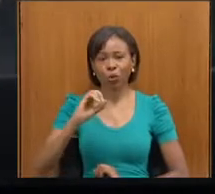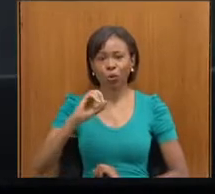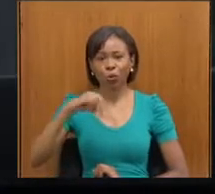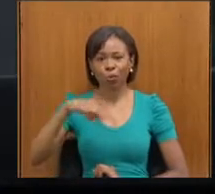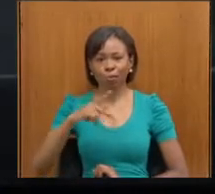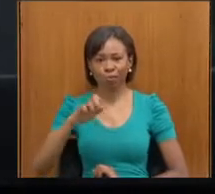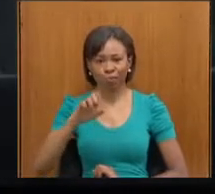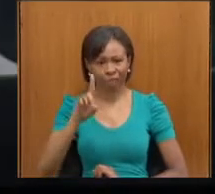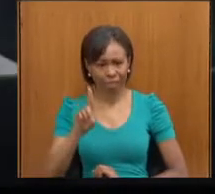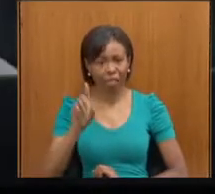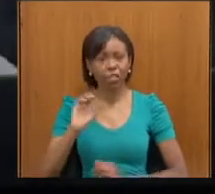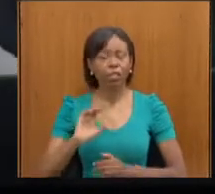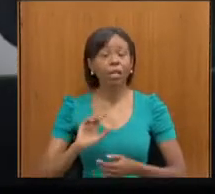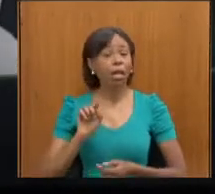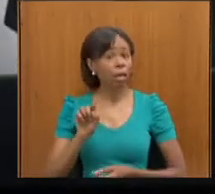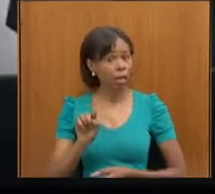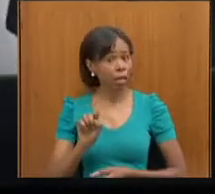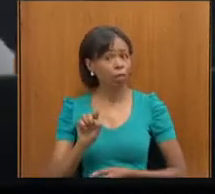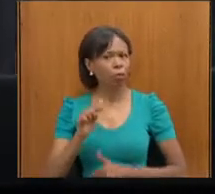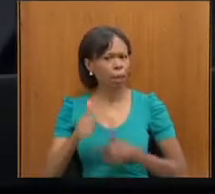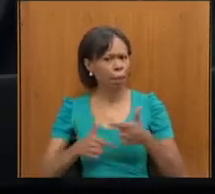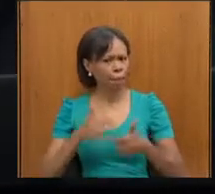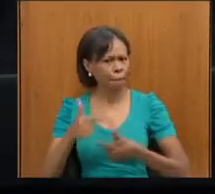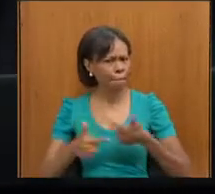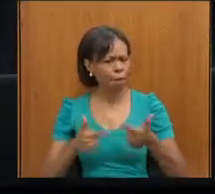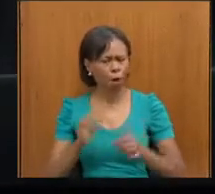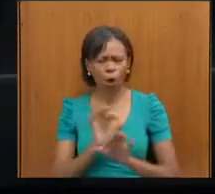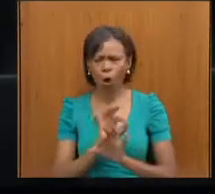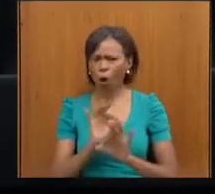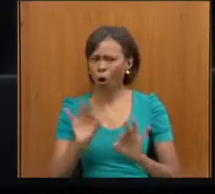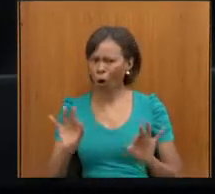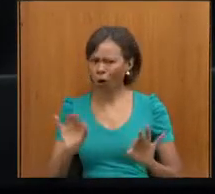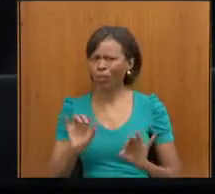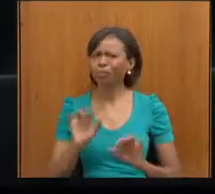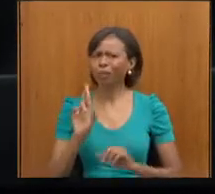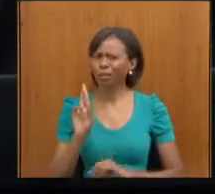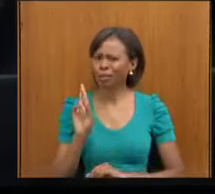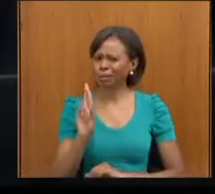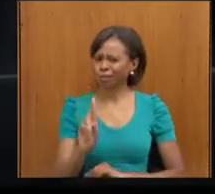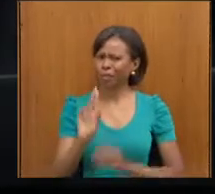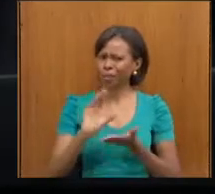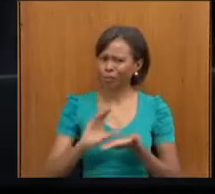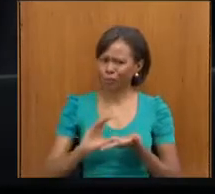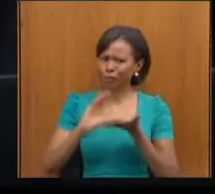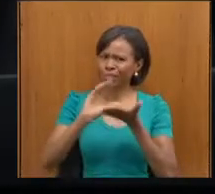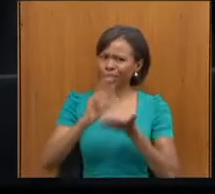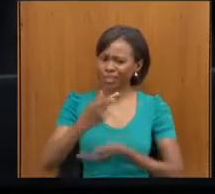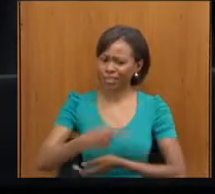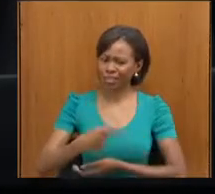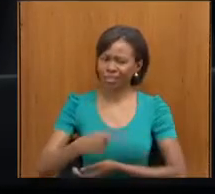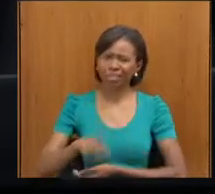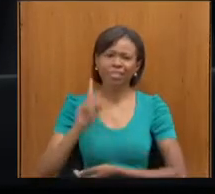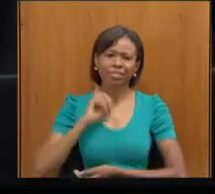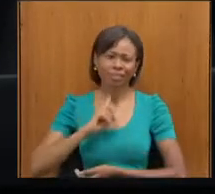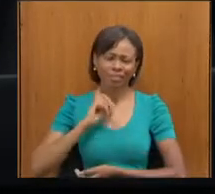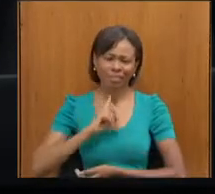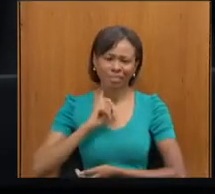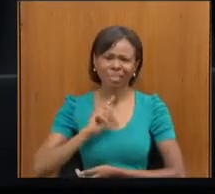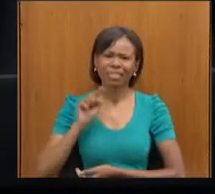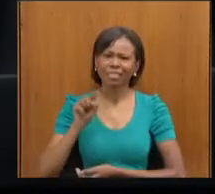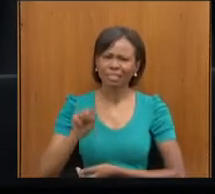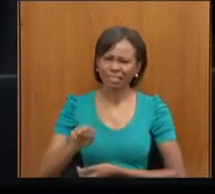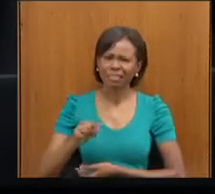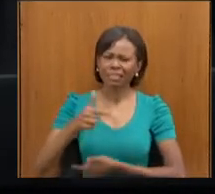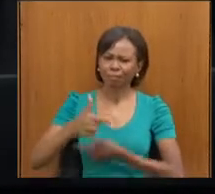um brilhante trabalho à frente desse Conselho no nosso estado de Minas Gerais. Tem andado de forma incansável